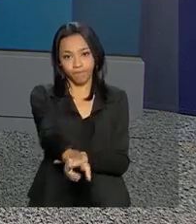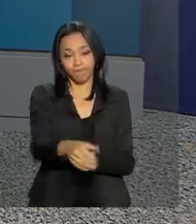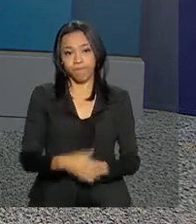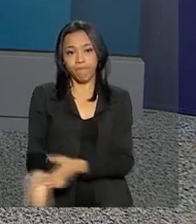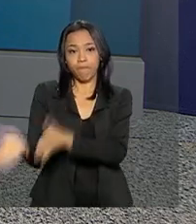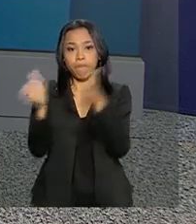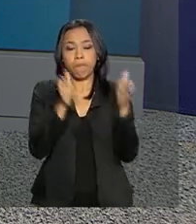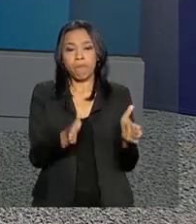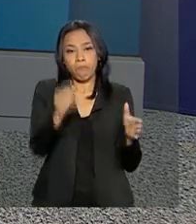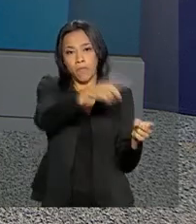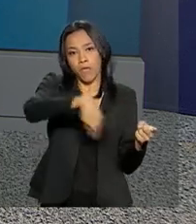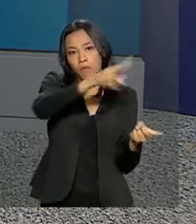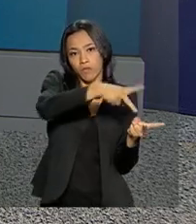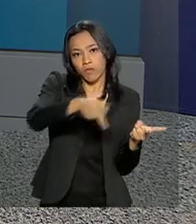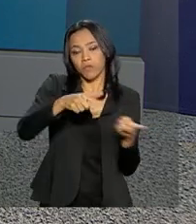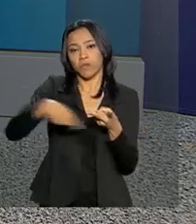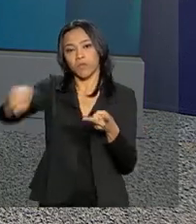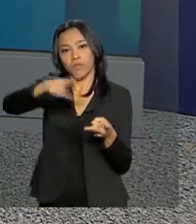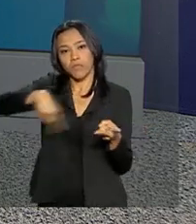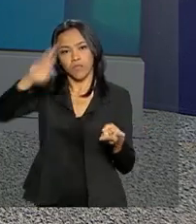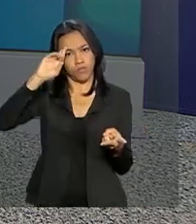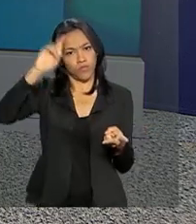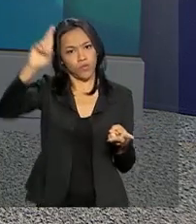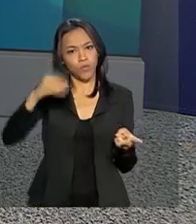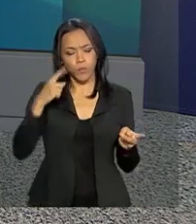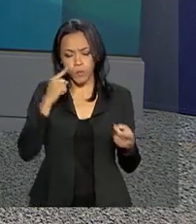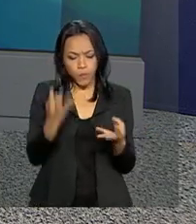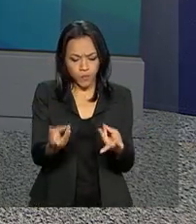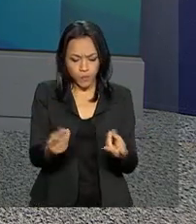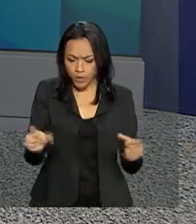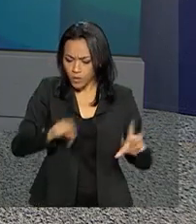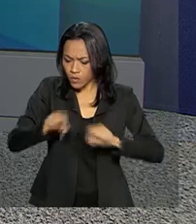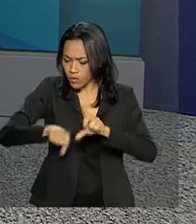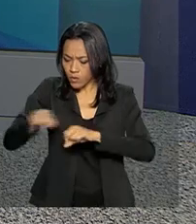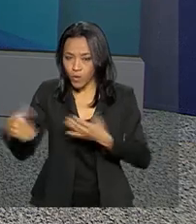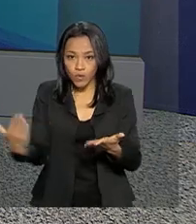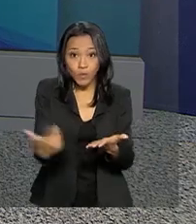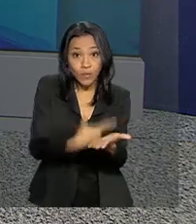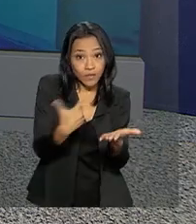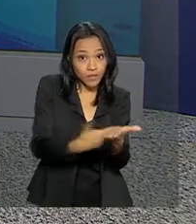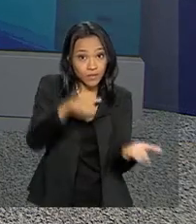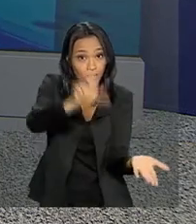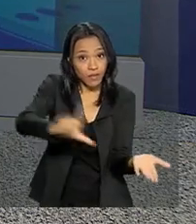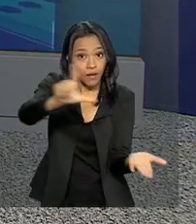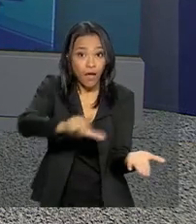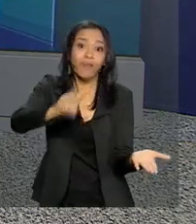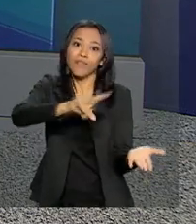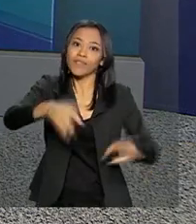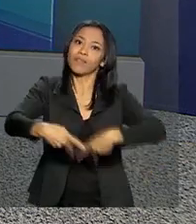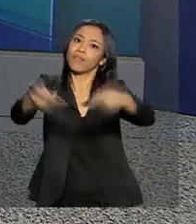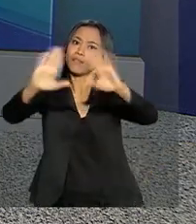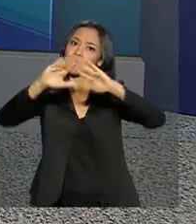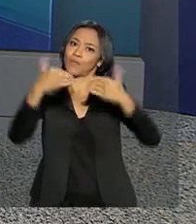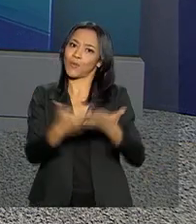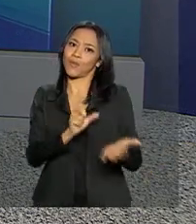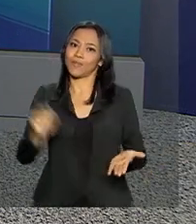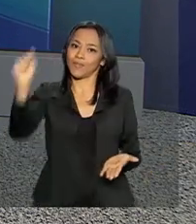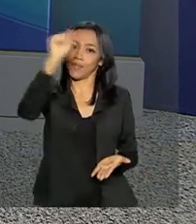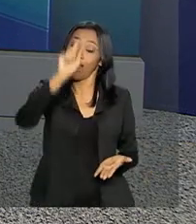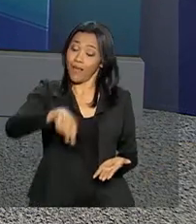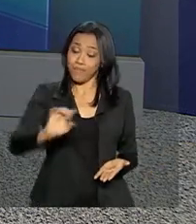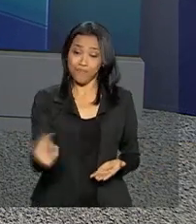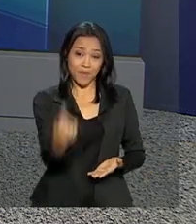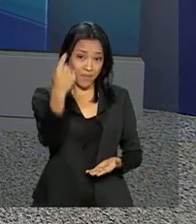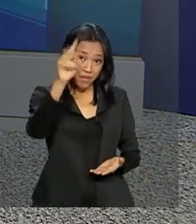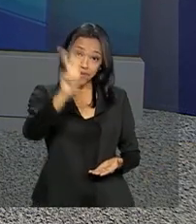Professores e gestores educacionais envolvidos na escolha das obras literárias que serão levadas para a sala de aula. Essa é a primeira